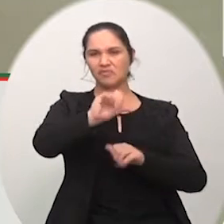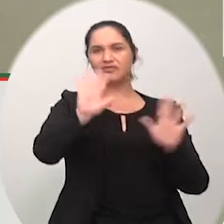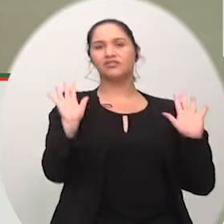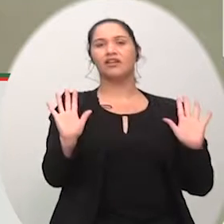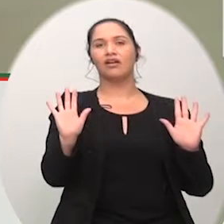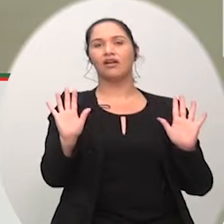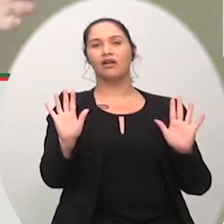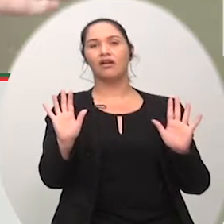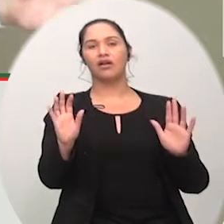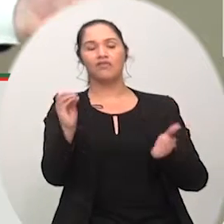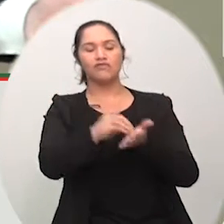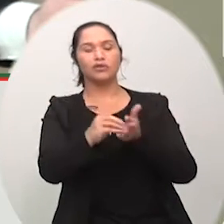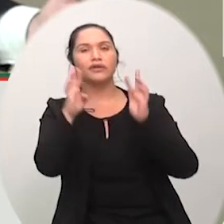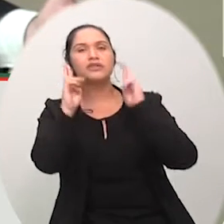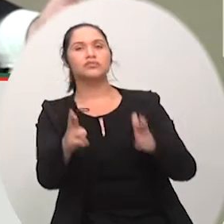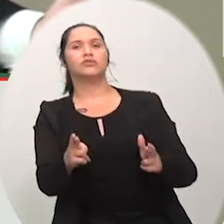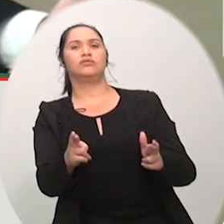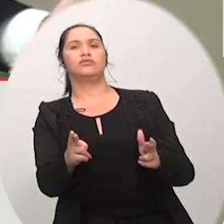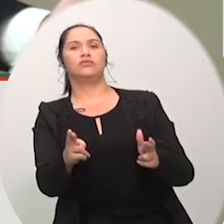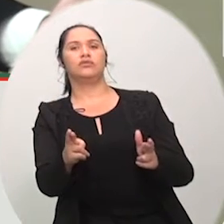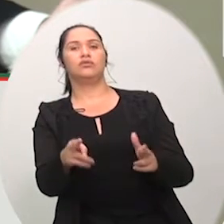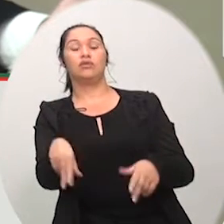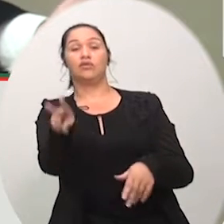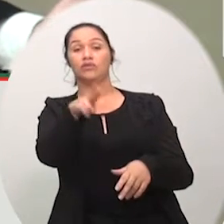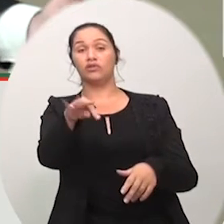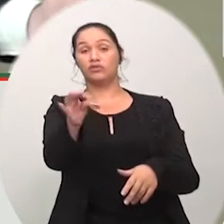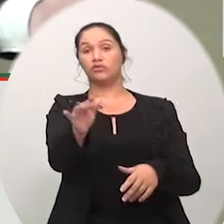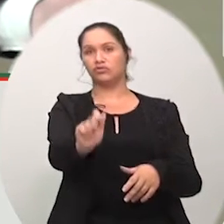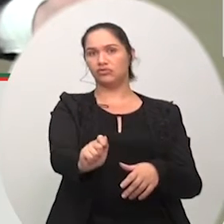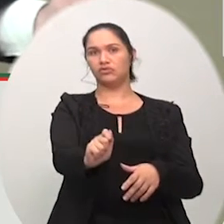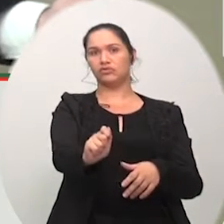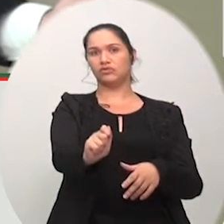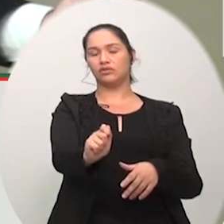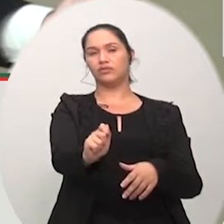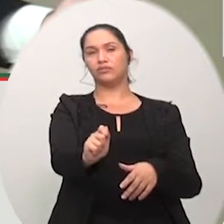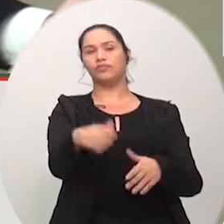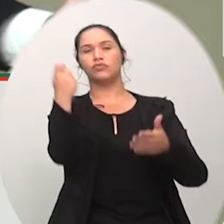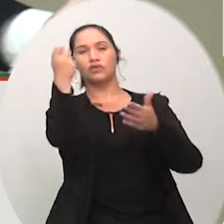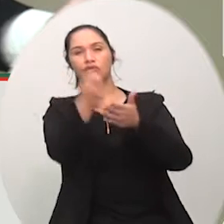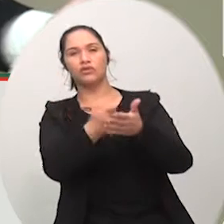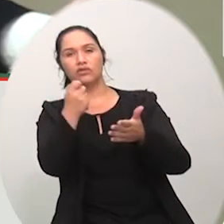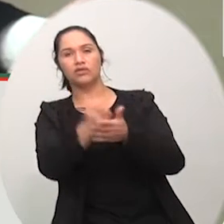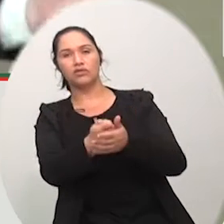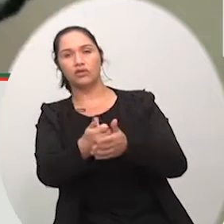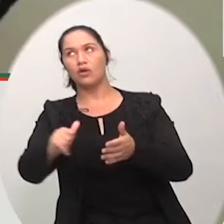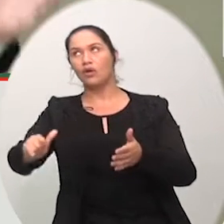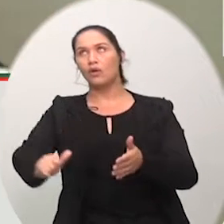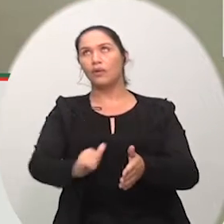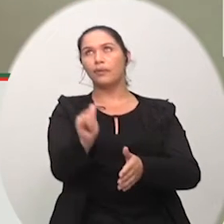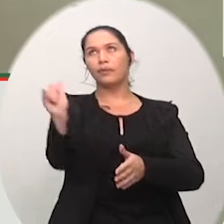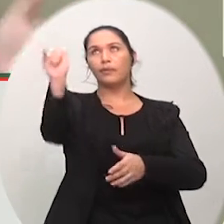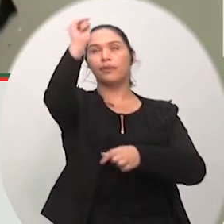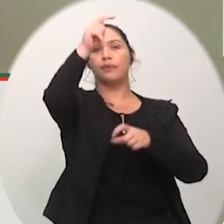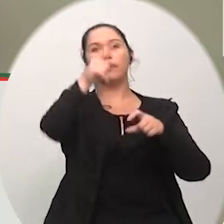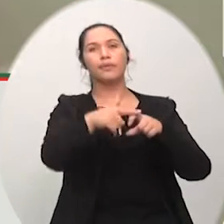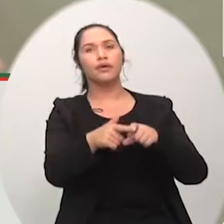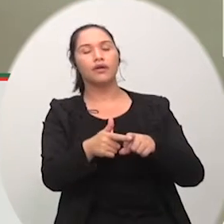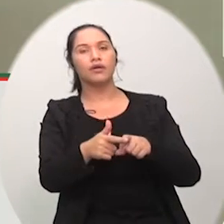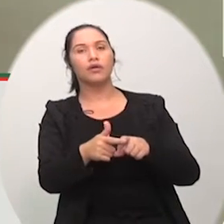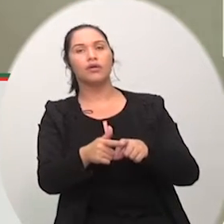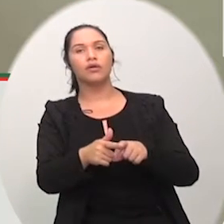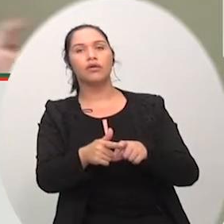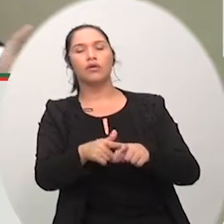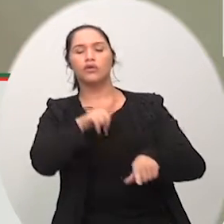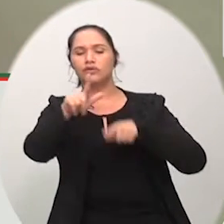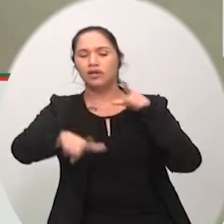respeito o vereador o vereador tita beloli tem levantado a bandeira do aeromédico e tem trabalhado fortemente